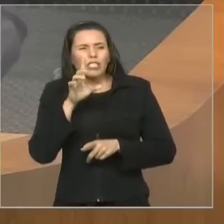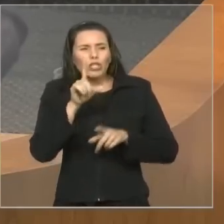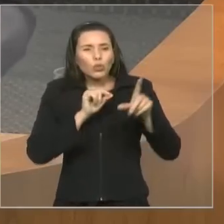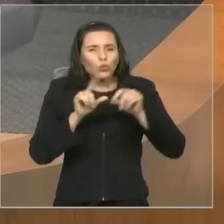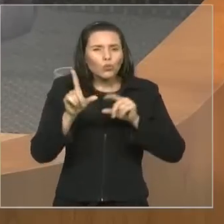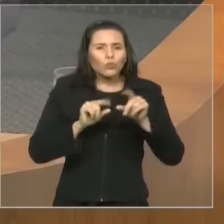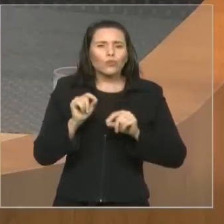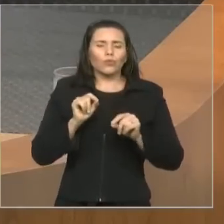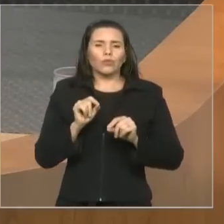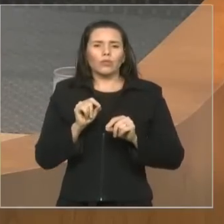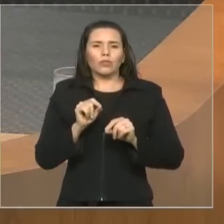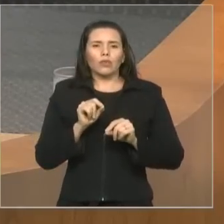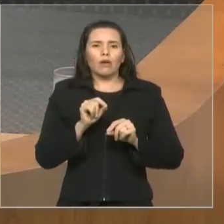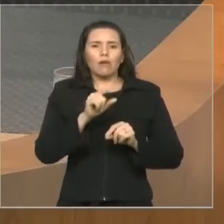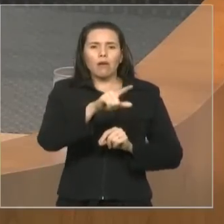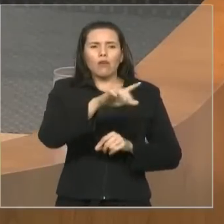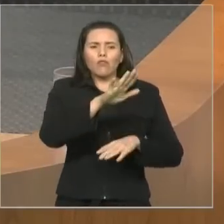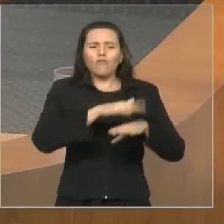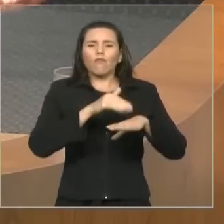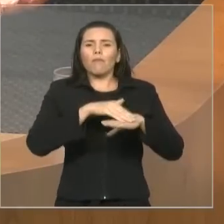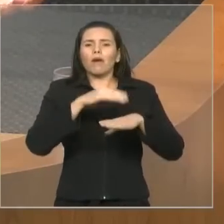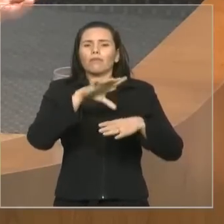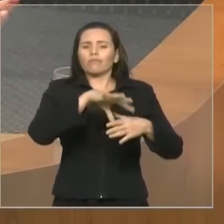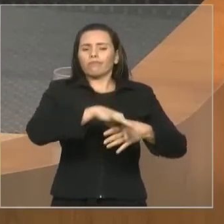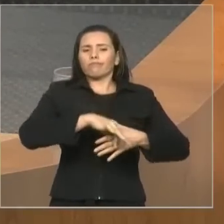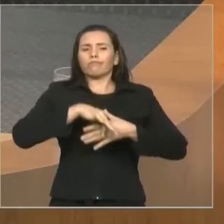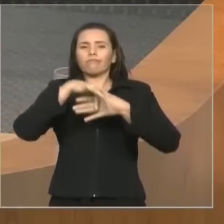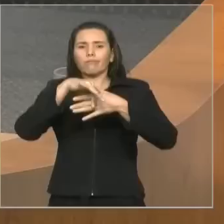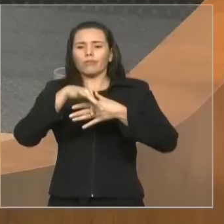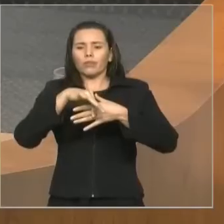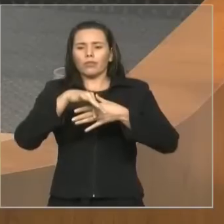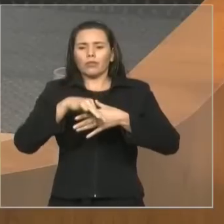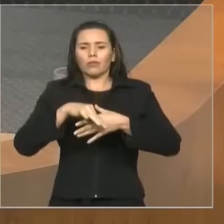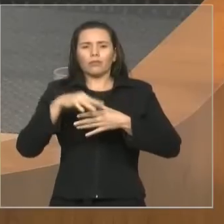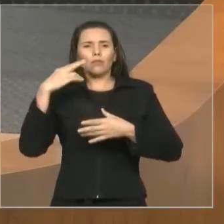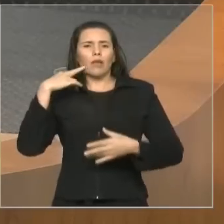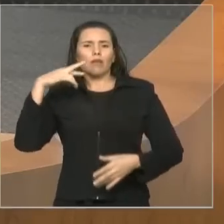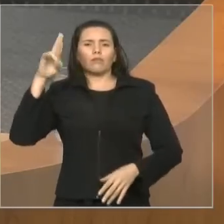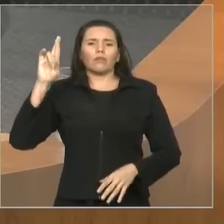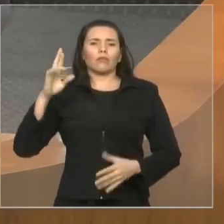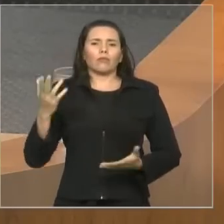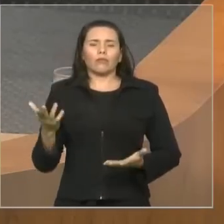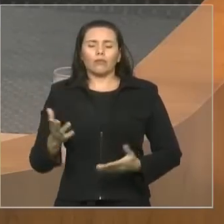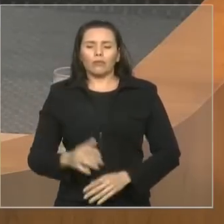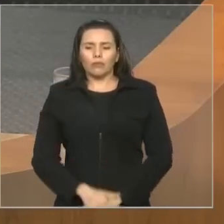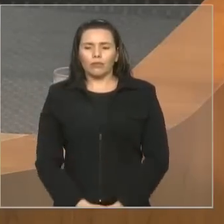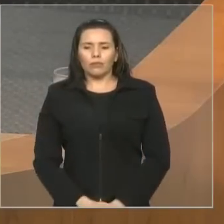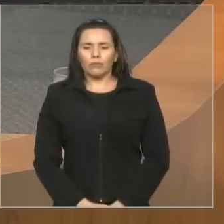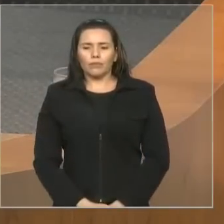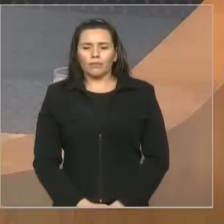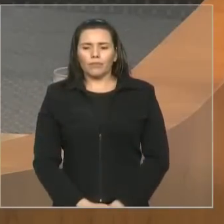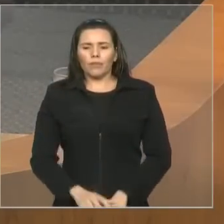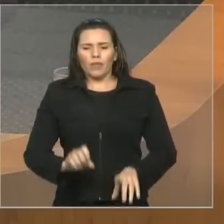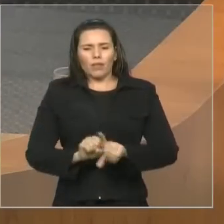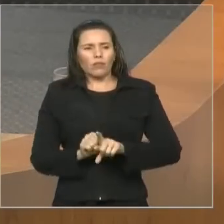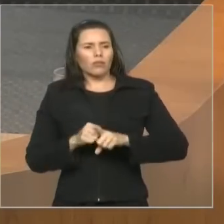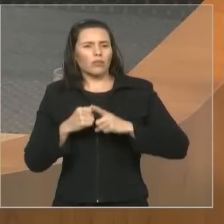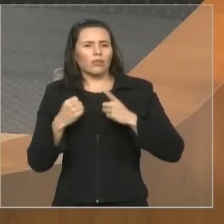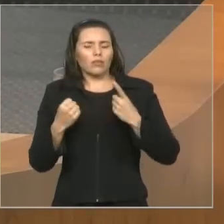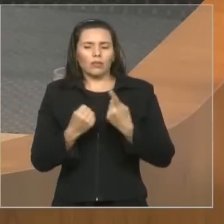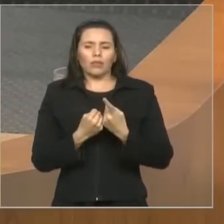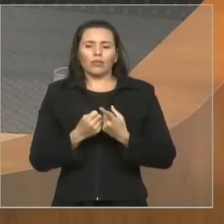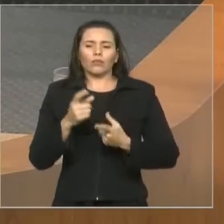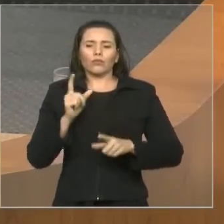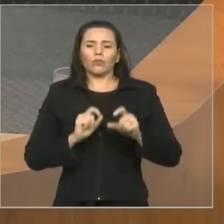individualidade de um guerreiro, de um religioso ou de qualquer outra pessoa. E a sociedade rebelada em relação a isso